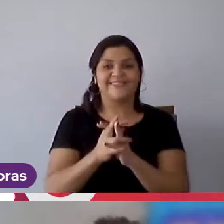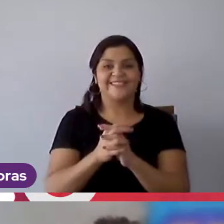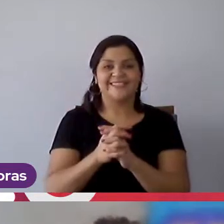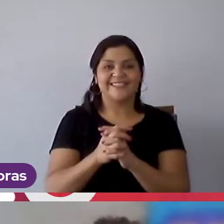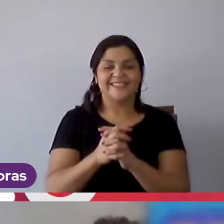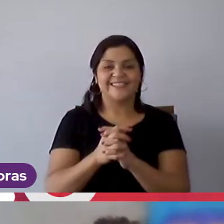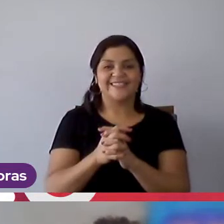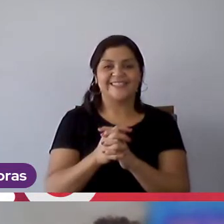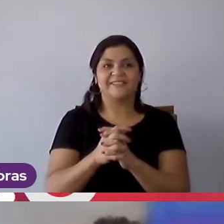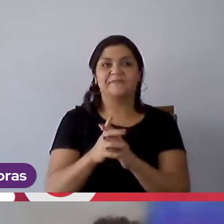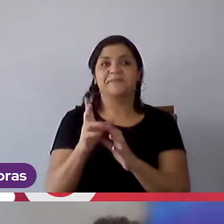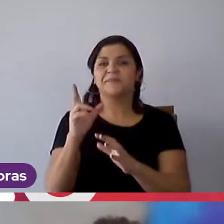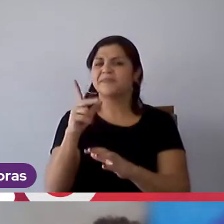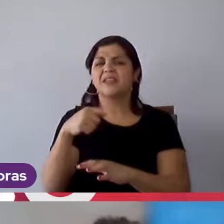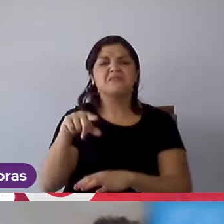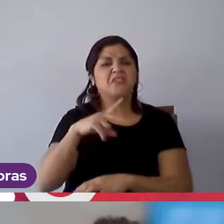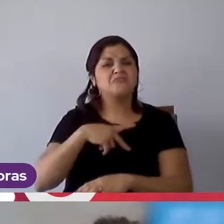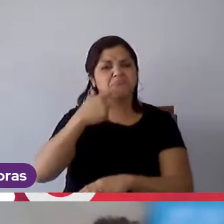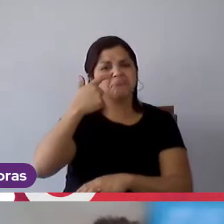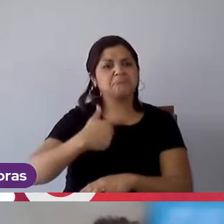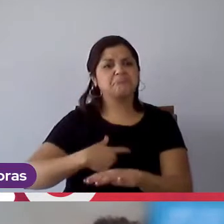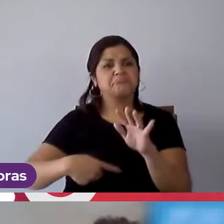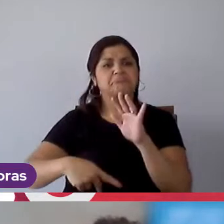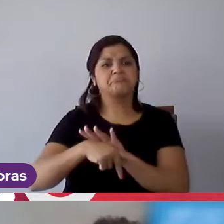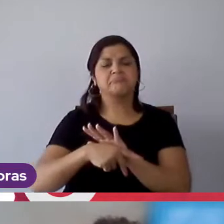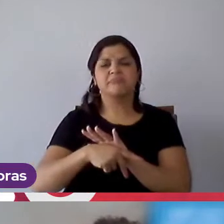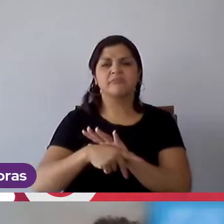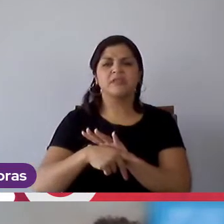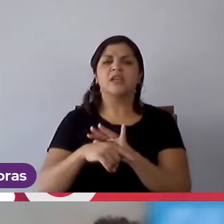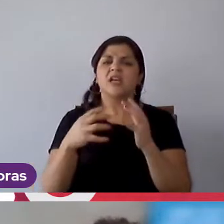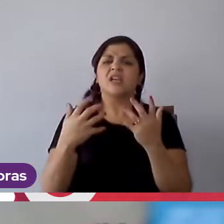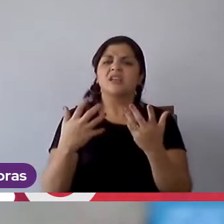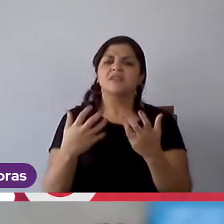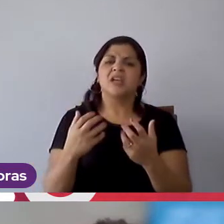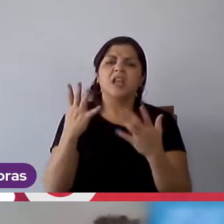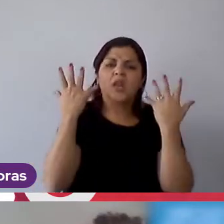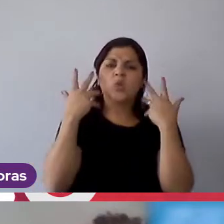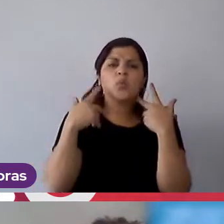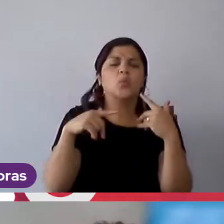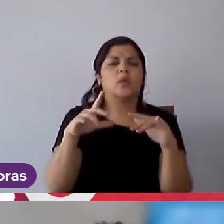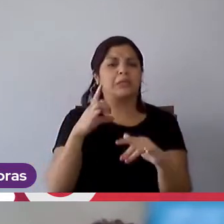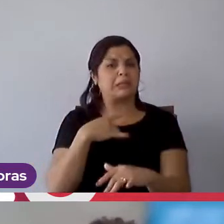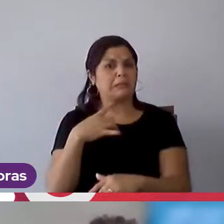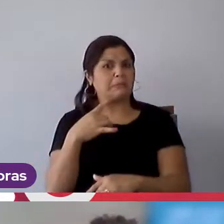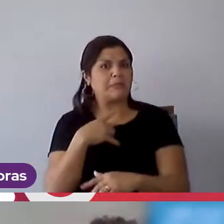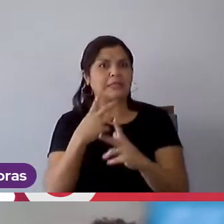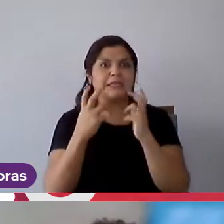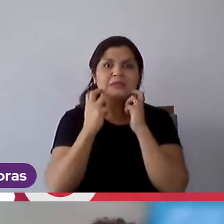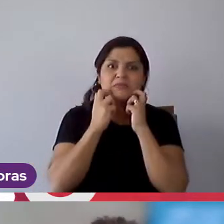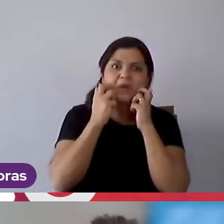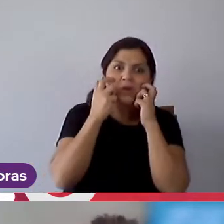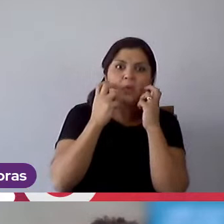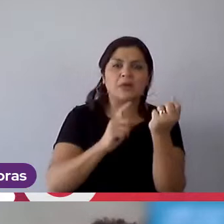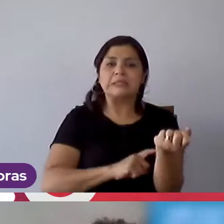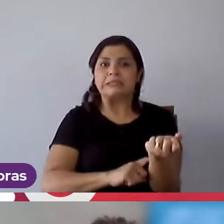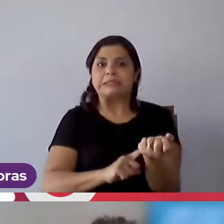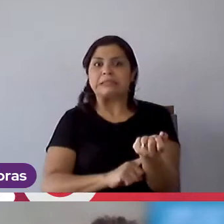e sejam vocês também, sabe, acho que é natural ter um pouco de nervosismo,